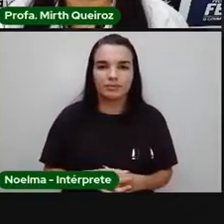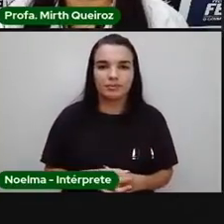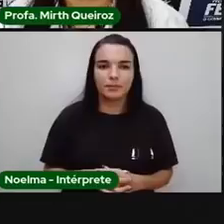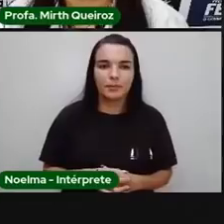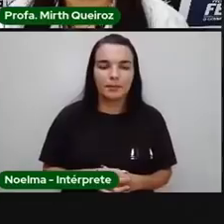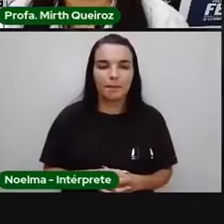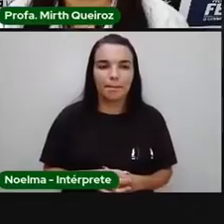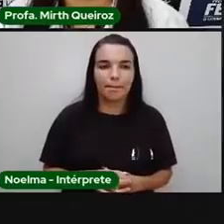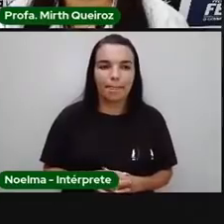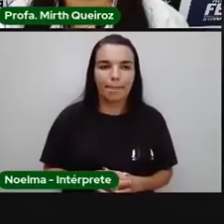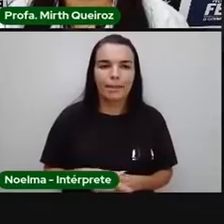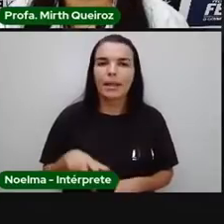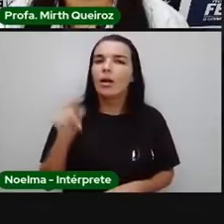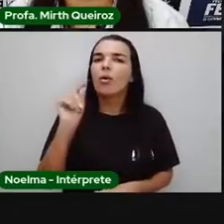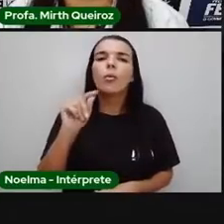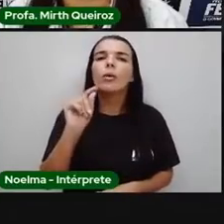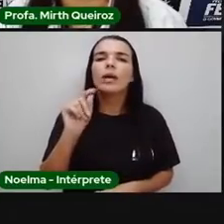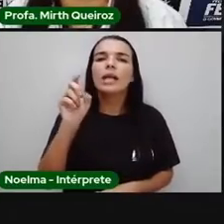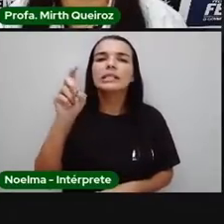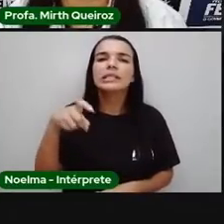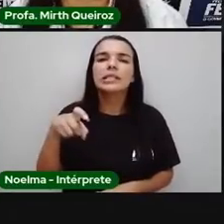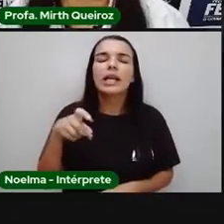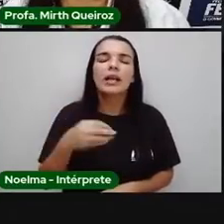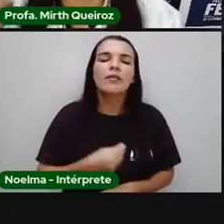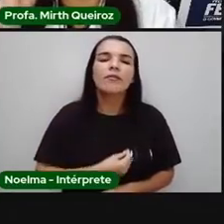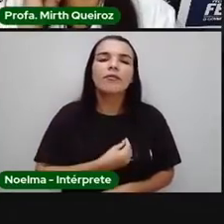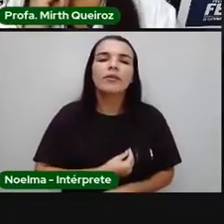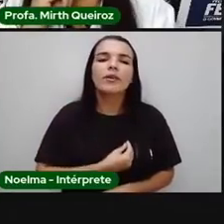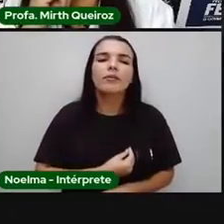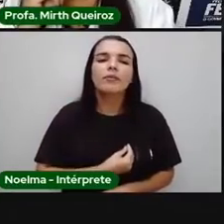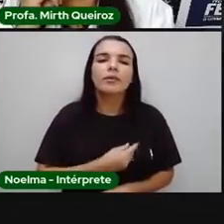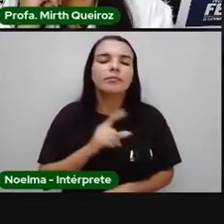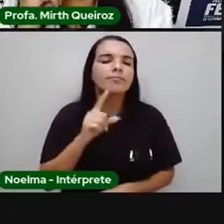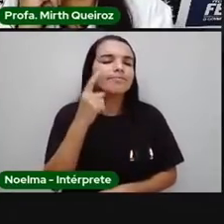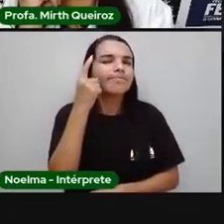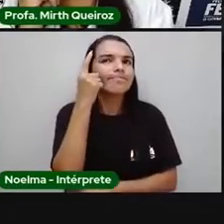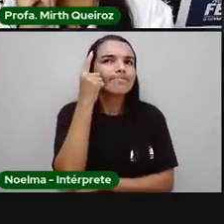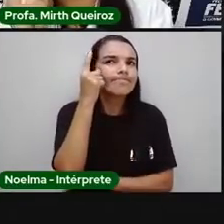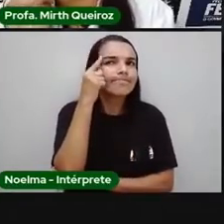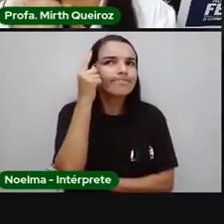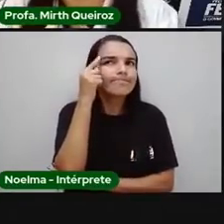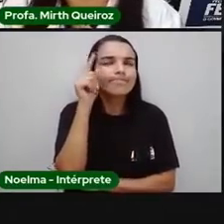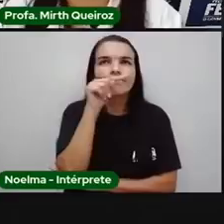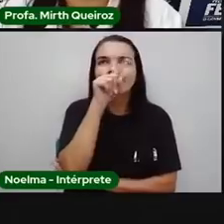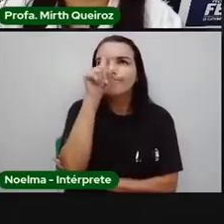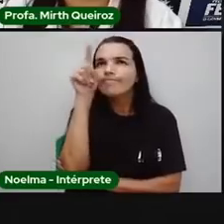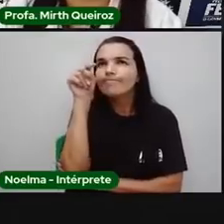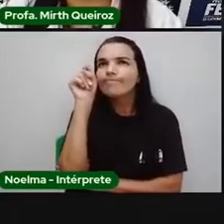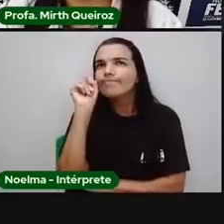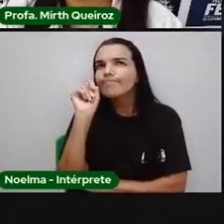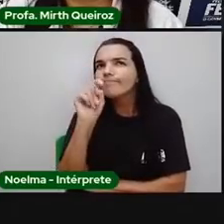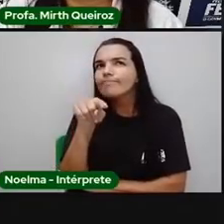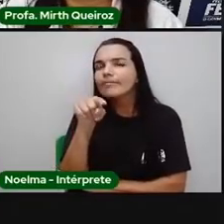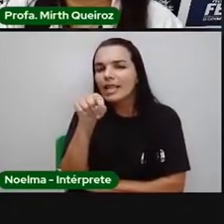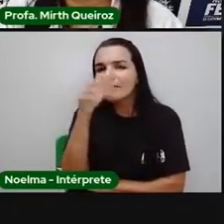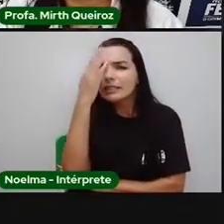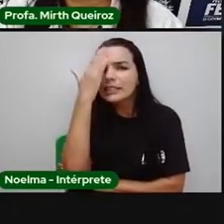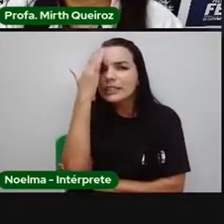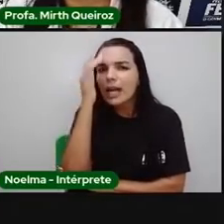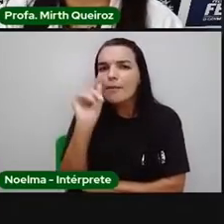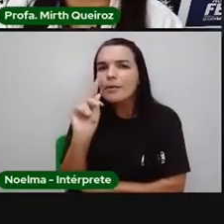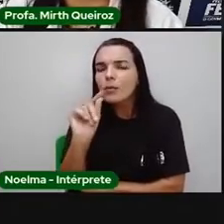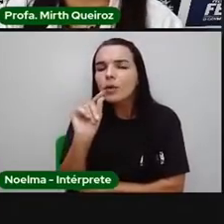Para isso, o que é um ser vivo? Olha a dúvida aí. Vocês sabem me dizer o que é um ser vivo?